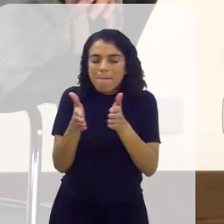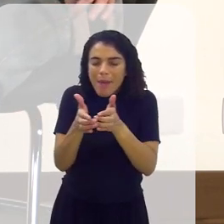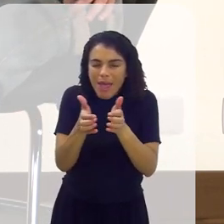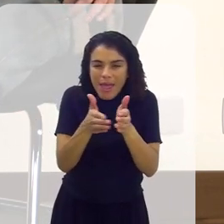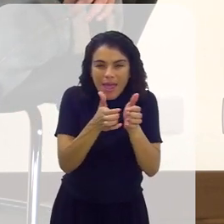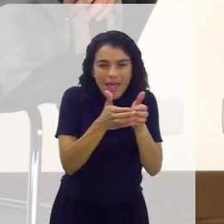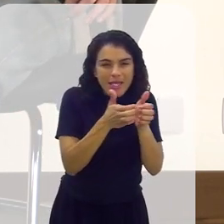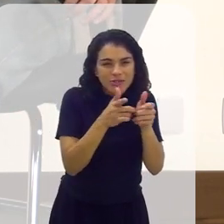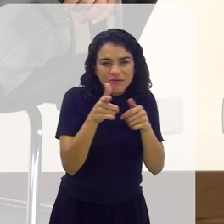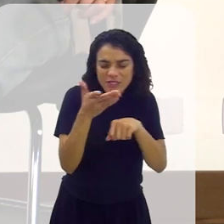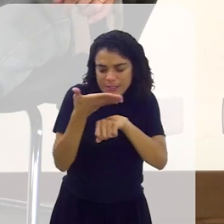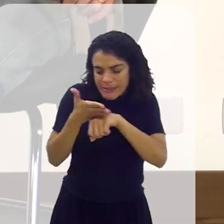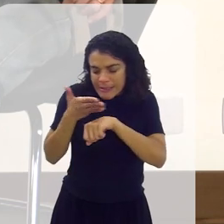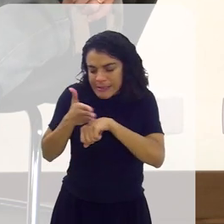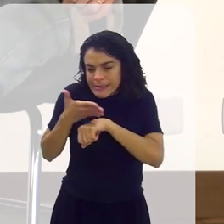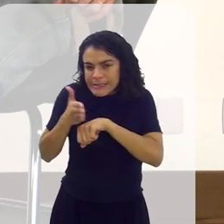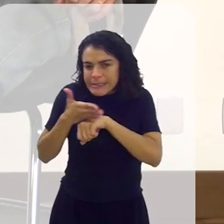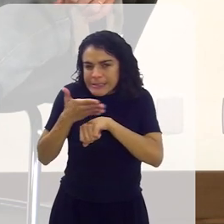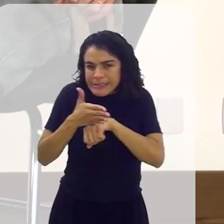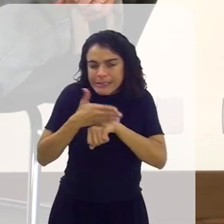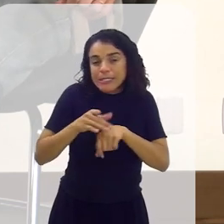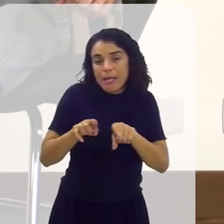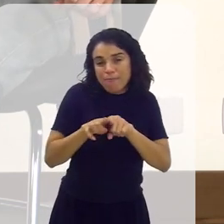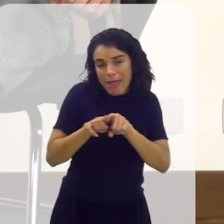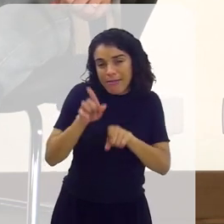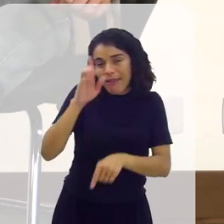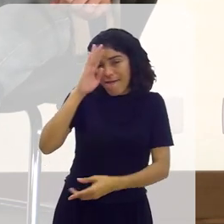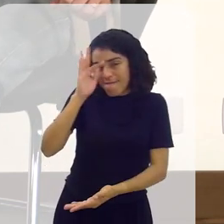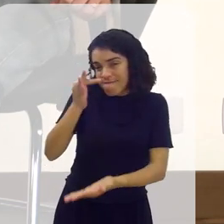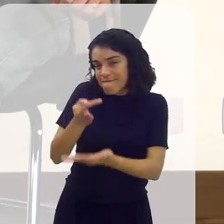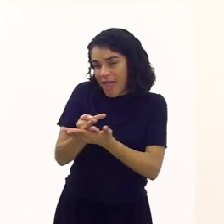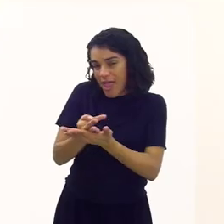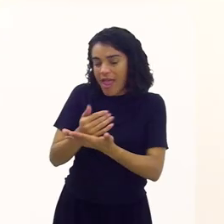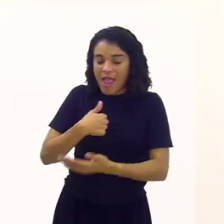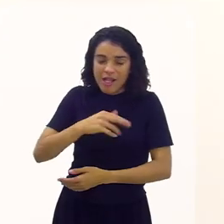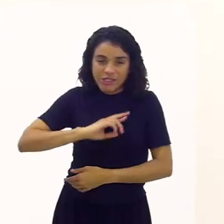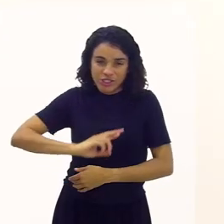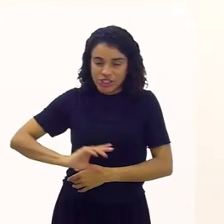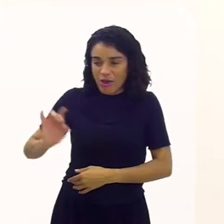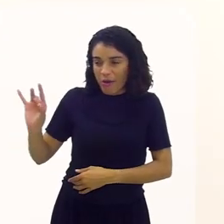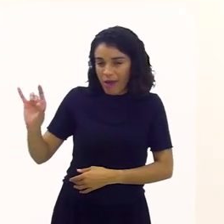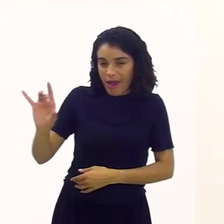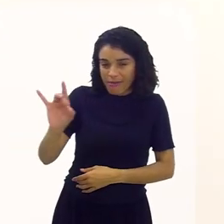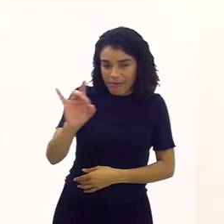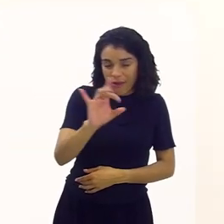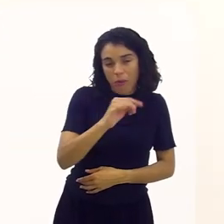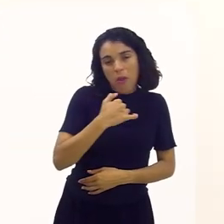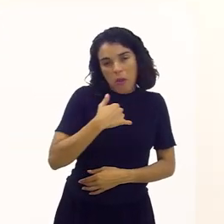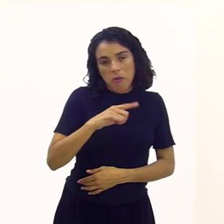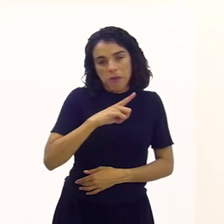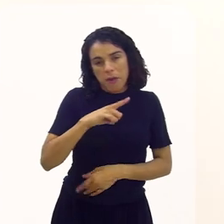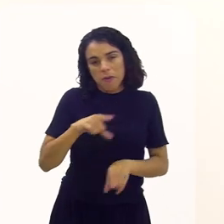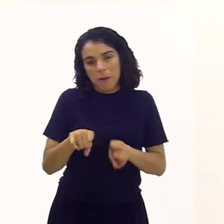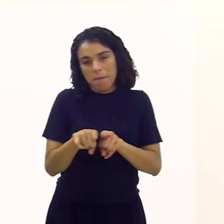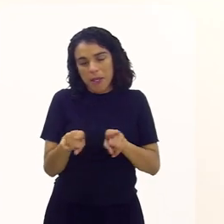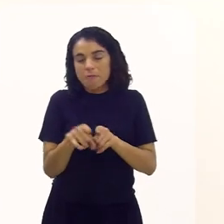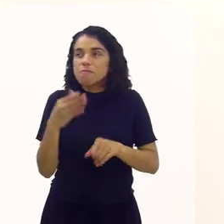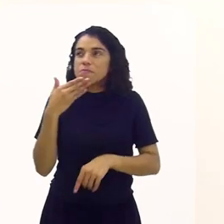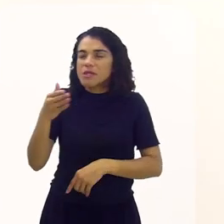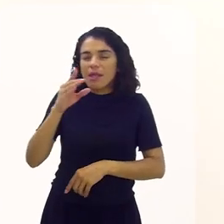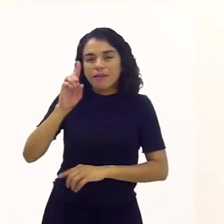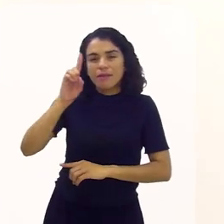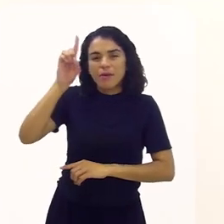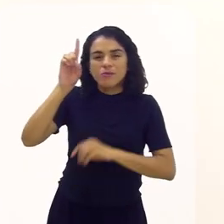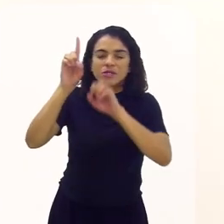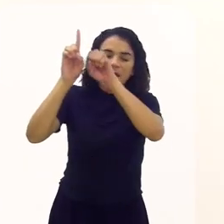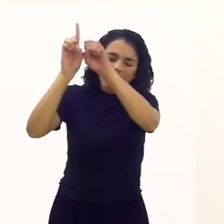Peço àqueles que vocês creem, cada um tem a sua crença, eu tenho a minha. Então, vou pedir a Deus